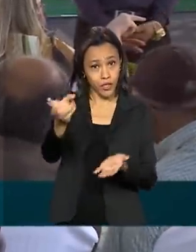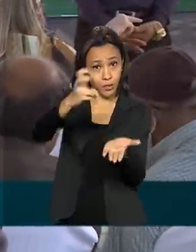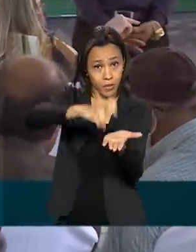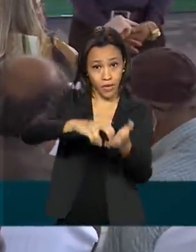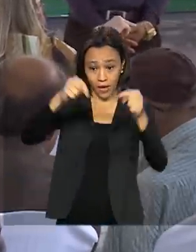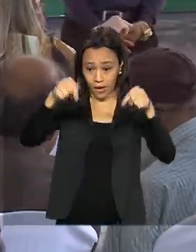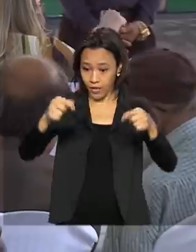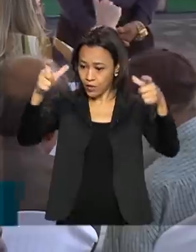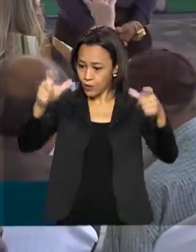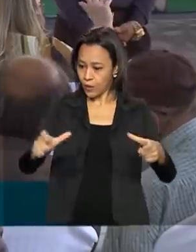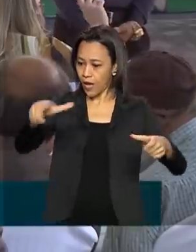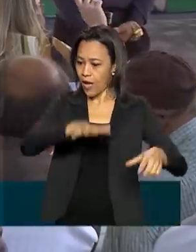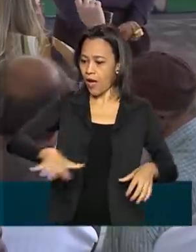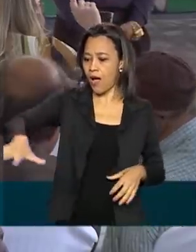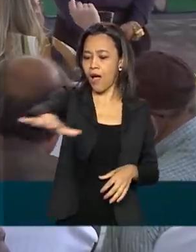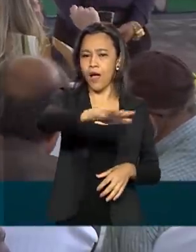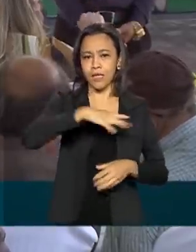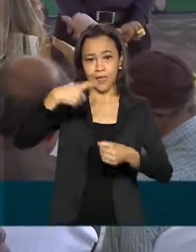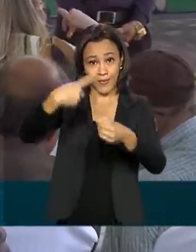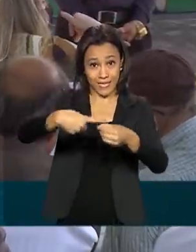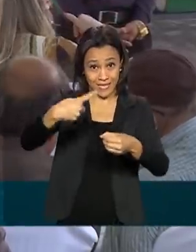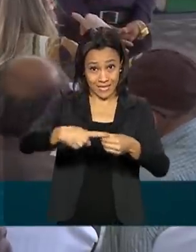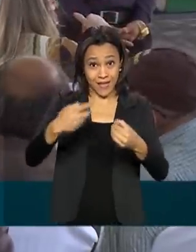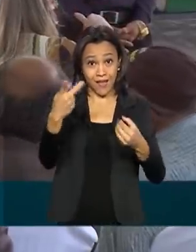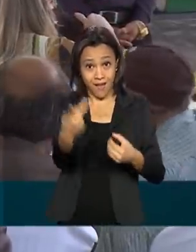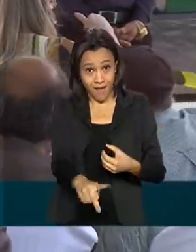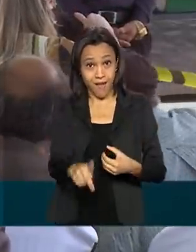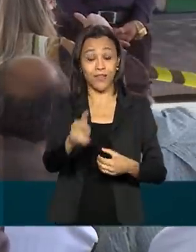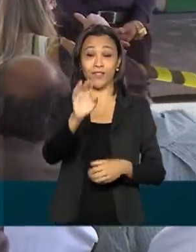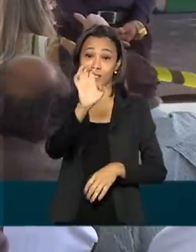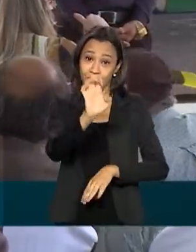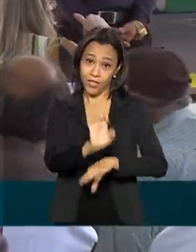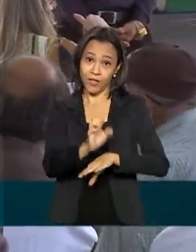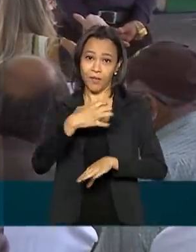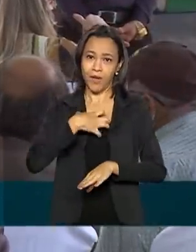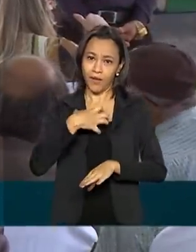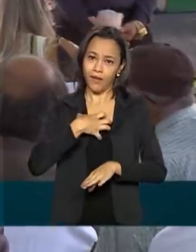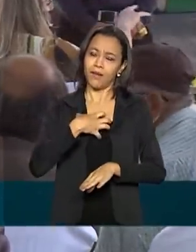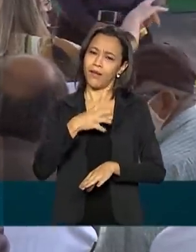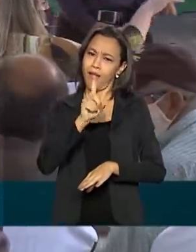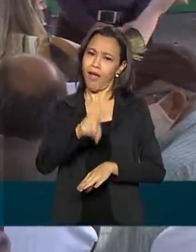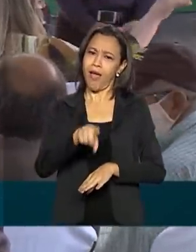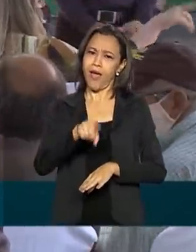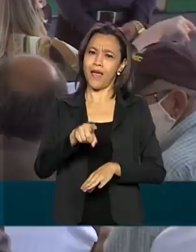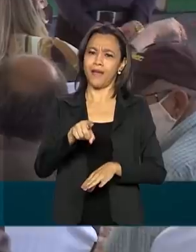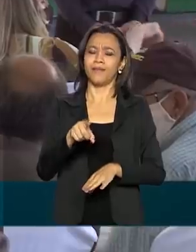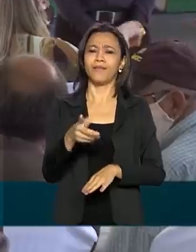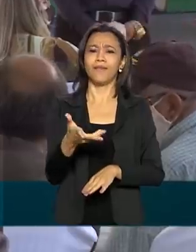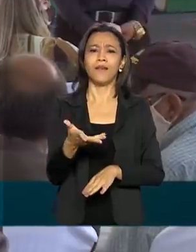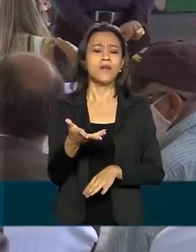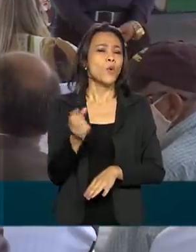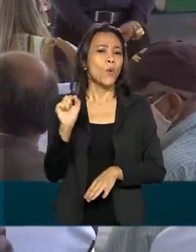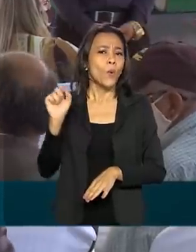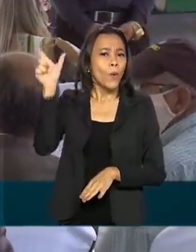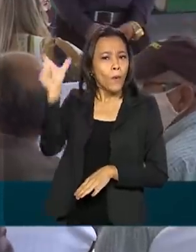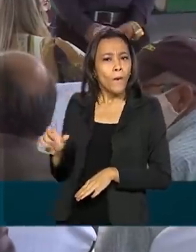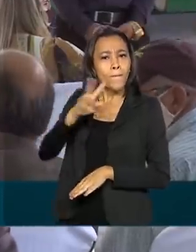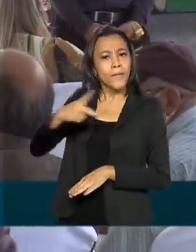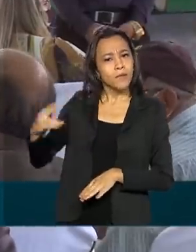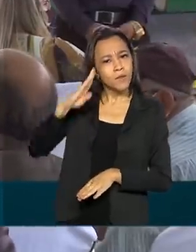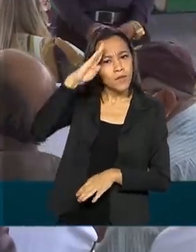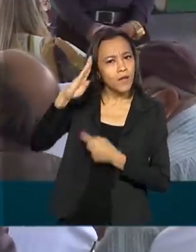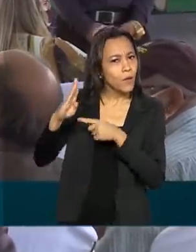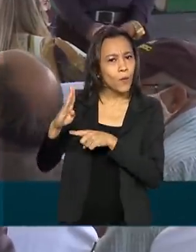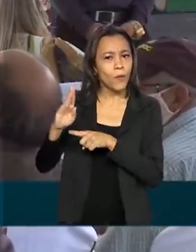Central do município de Campo Alegre de Lourdes, que fica na região do semiárido baiano. O presidente Jair Bolsonaro